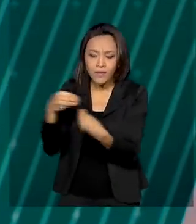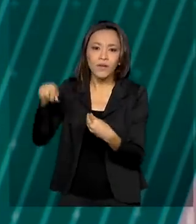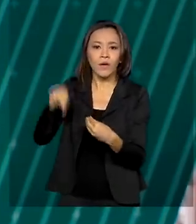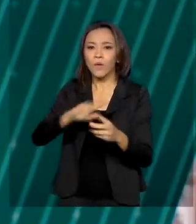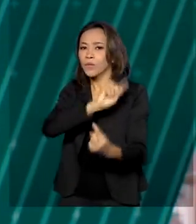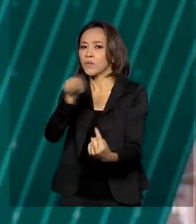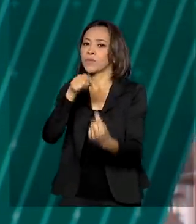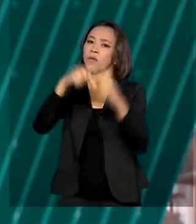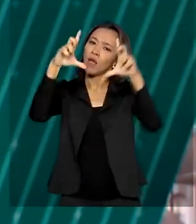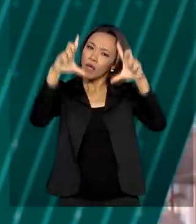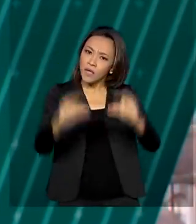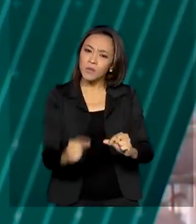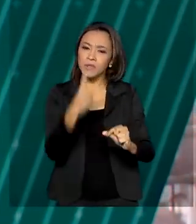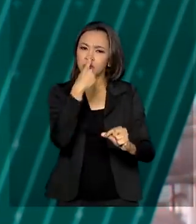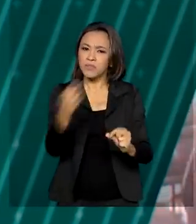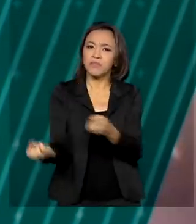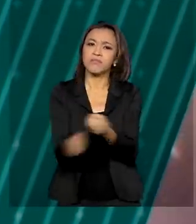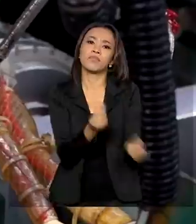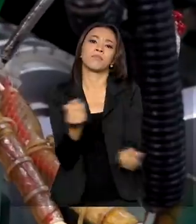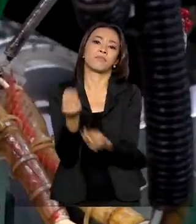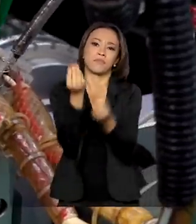reduzir a poluição no meio ambiente.